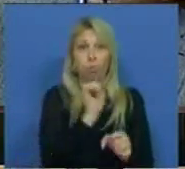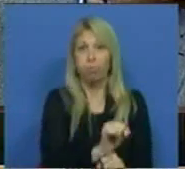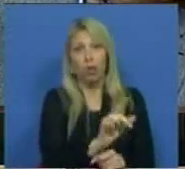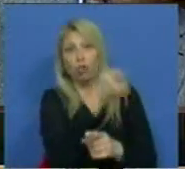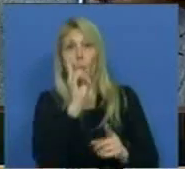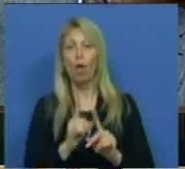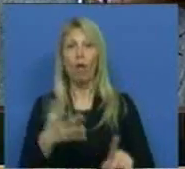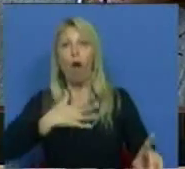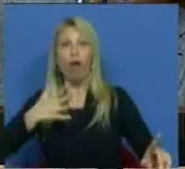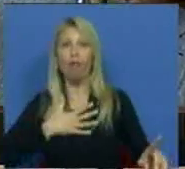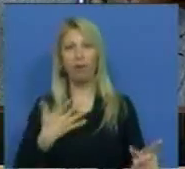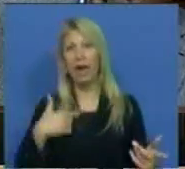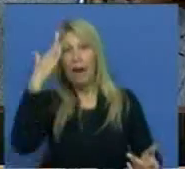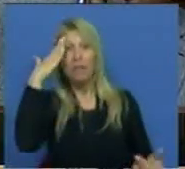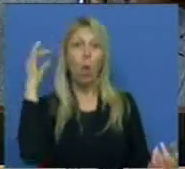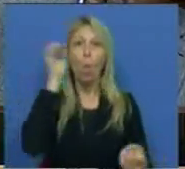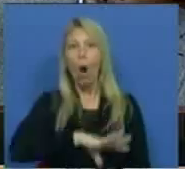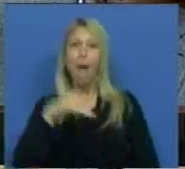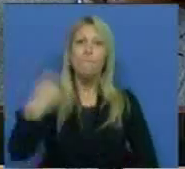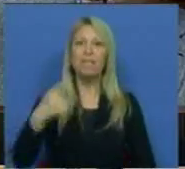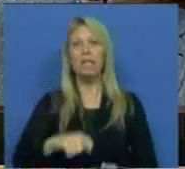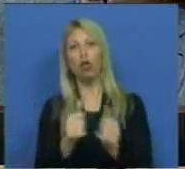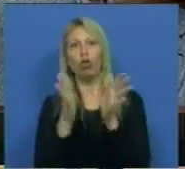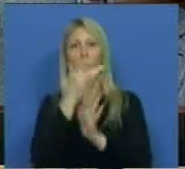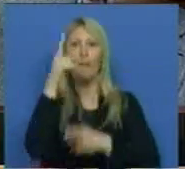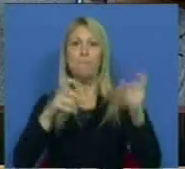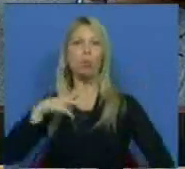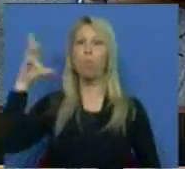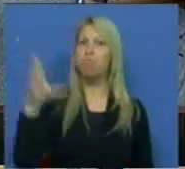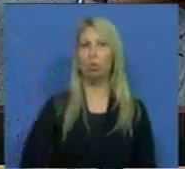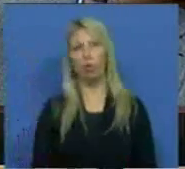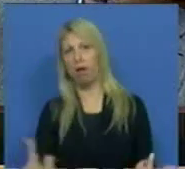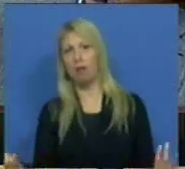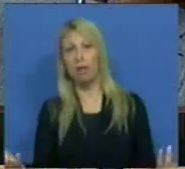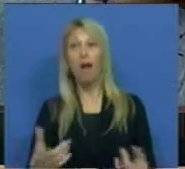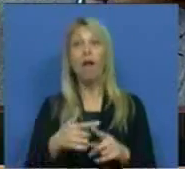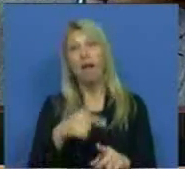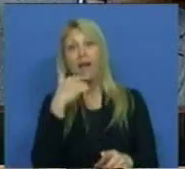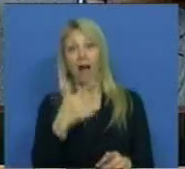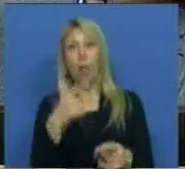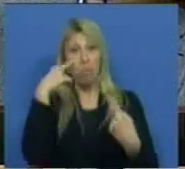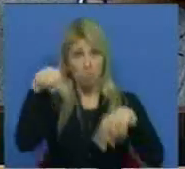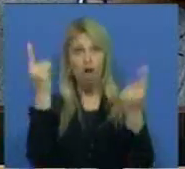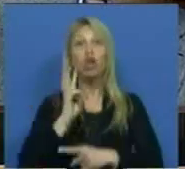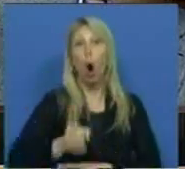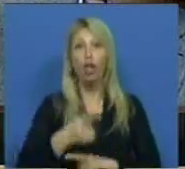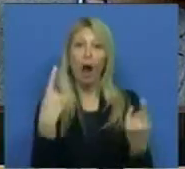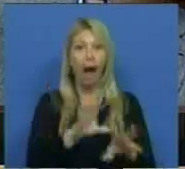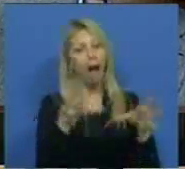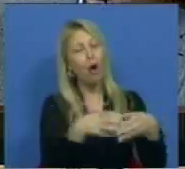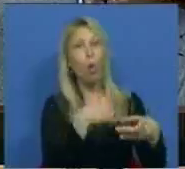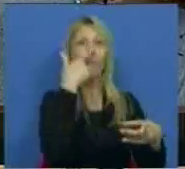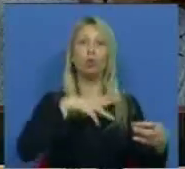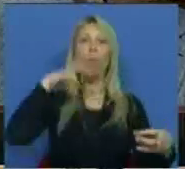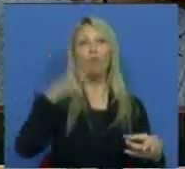de todos os portugueses. Com este veto o Presidente mostra que considera que há portugueses de primeira e de segunda, que há